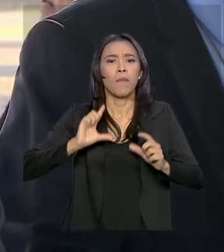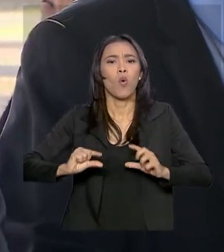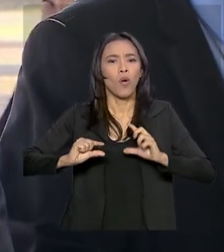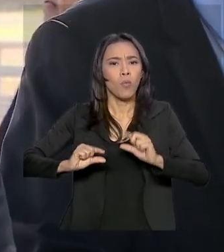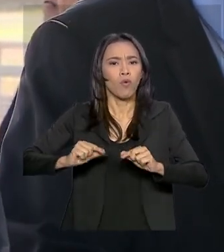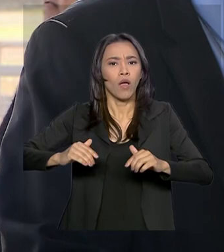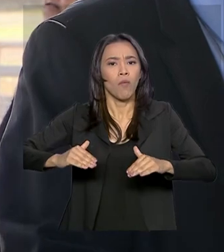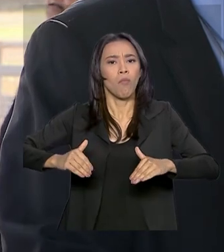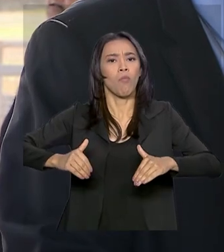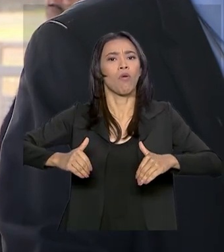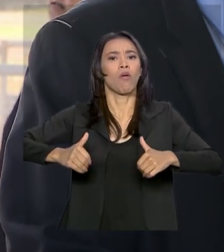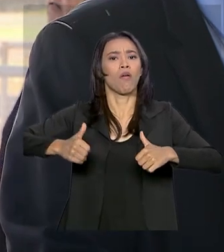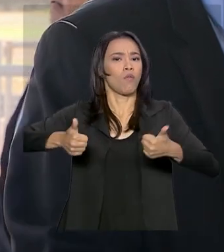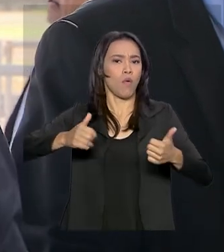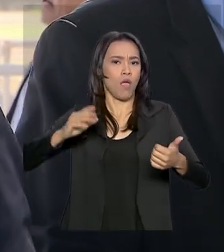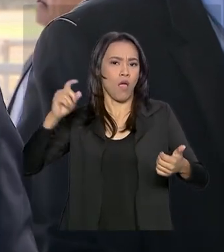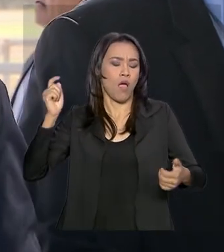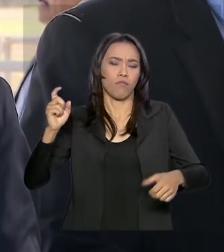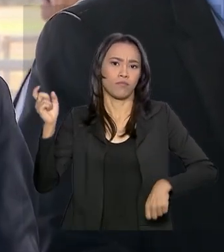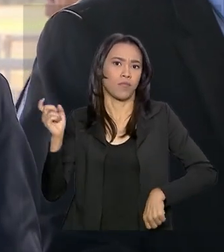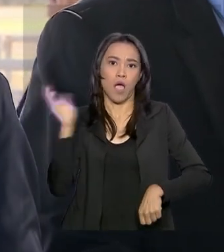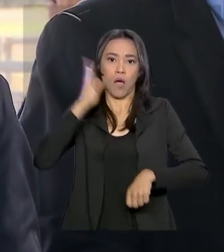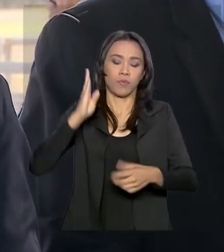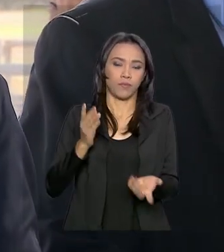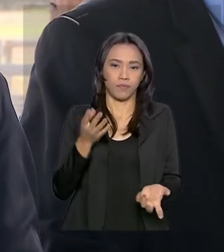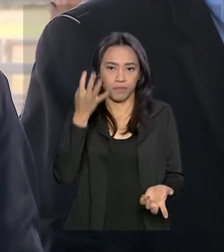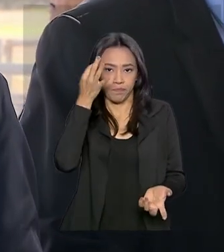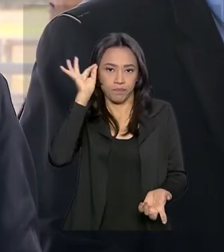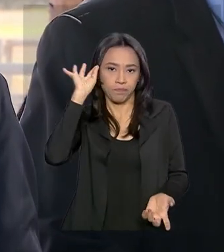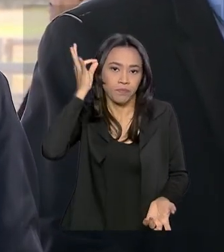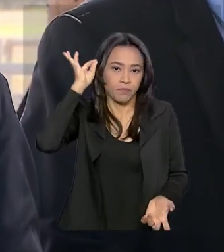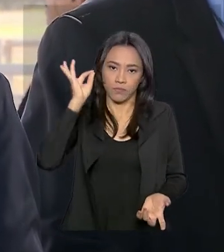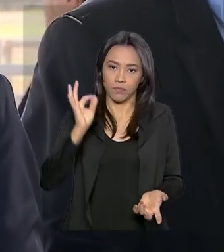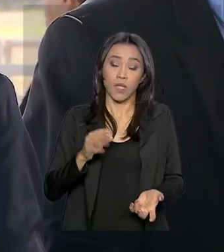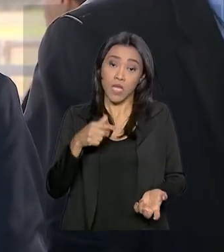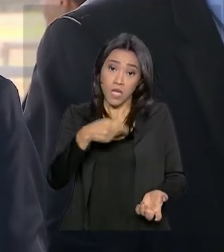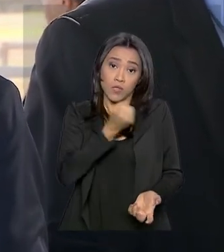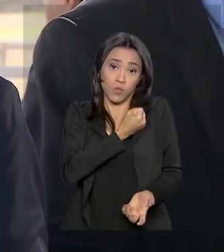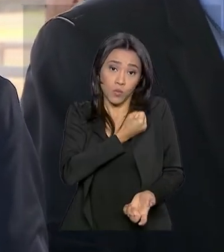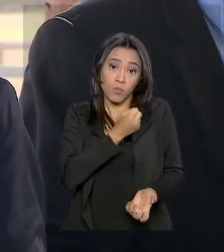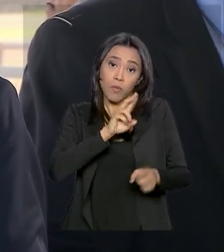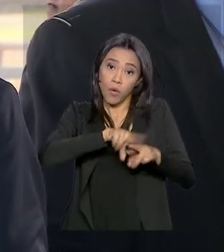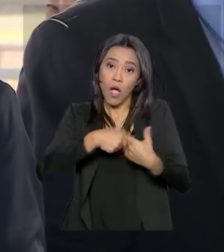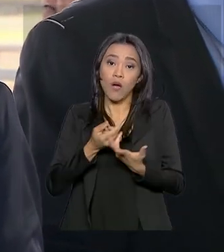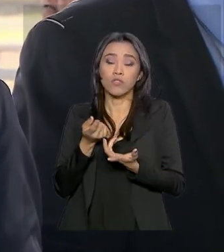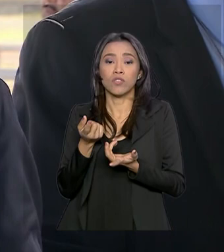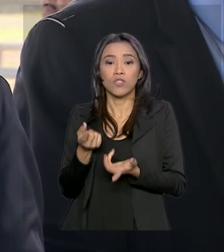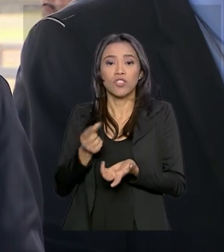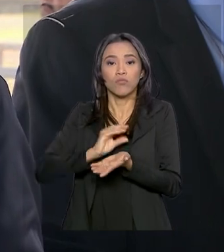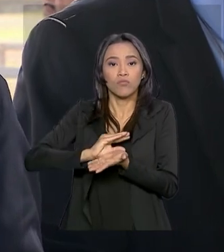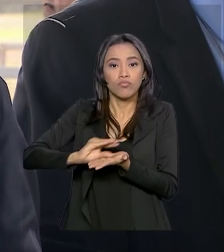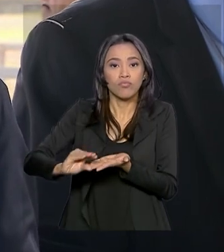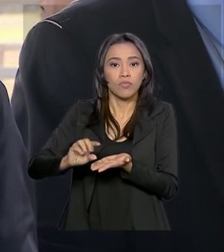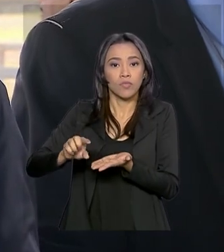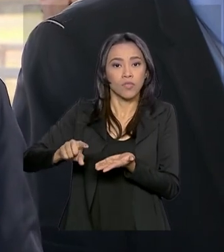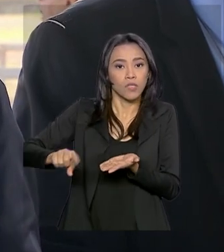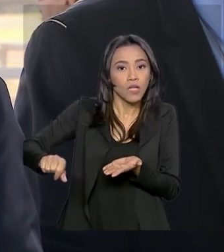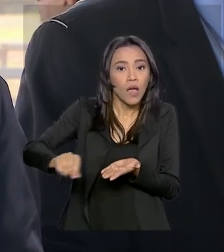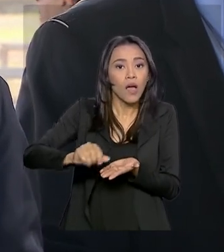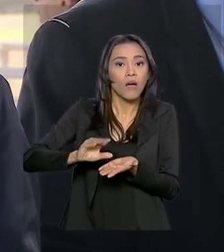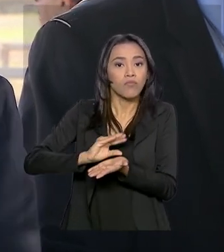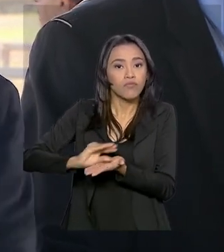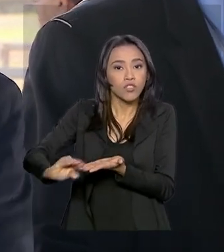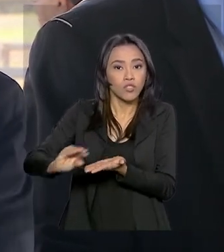recuperar. Agora, o é bom nesses números é porque vem em cima de investimento e não em cima de consumo.